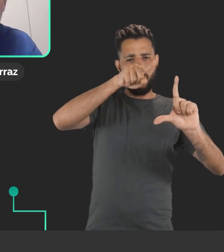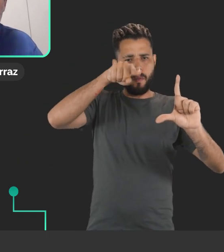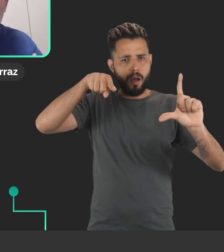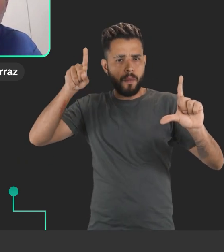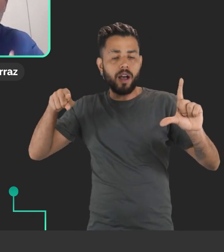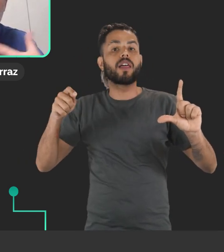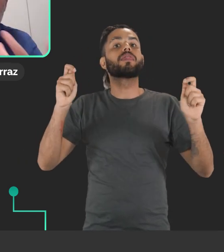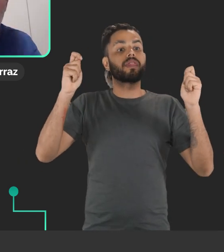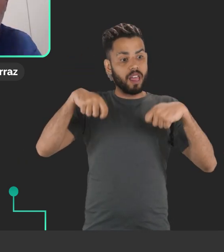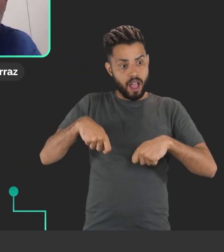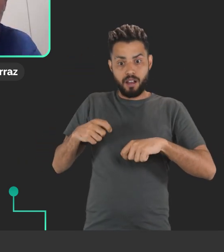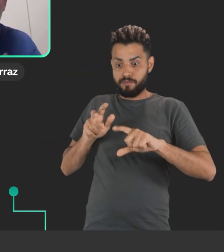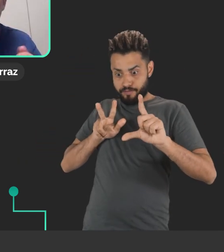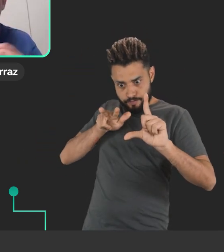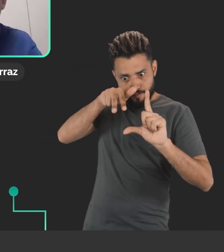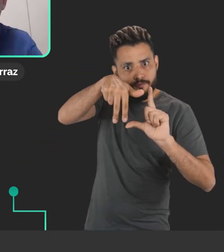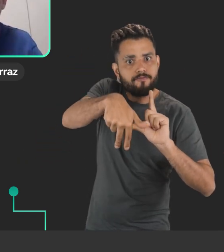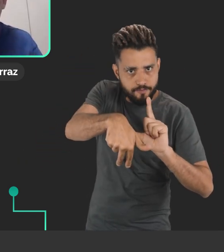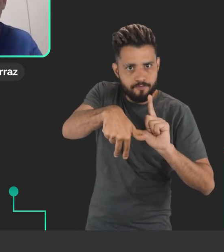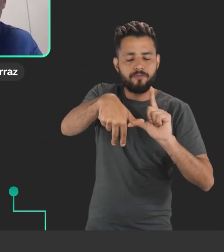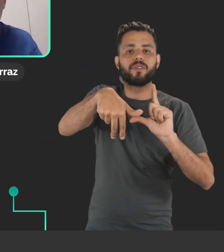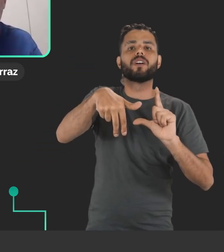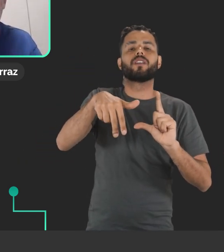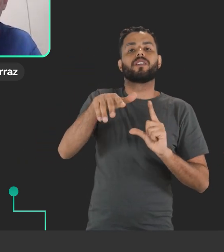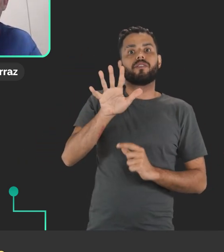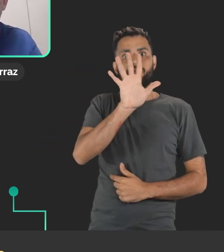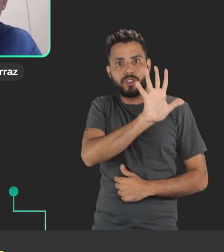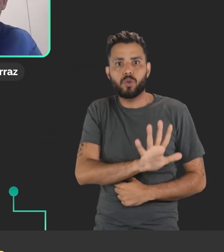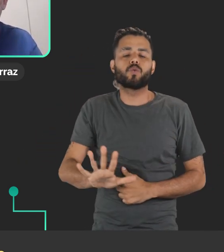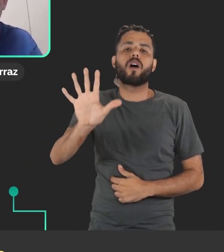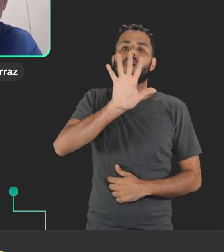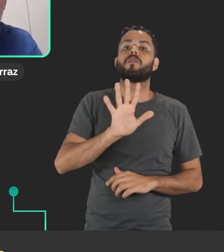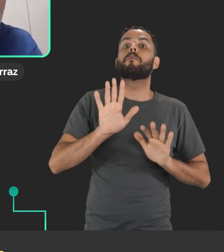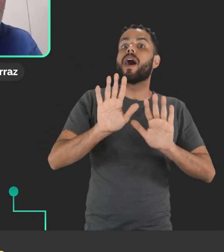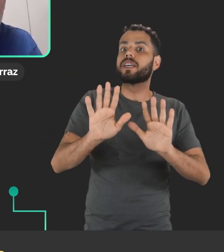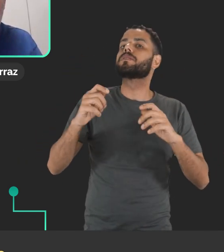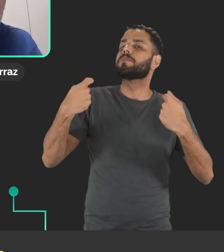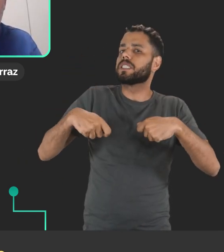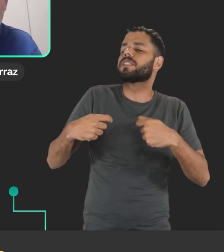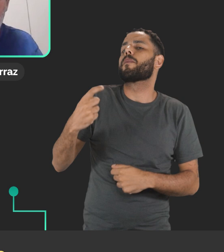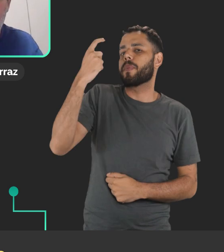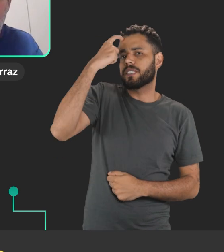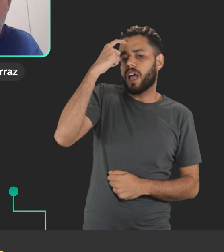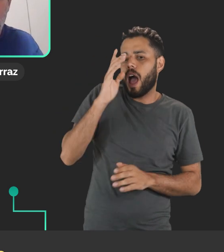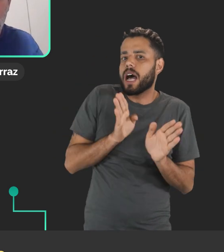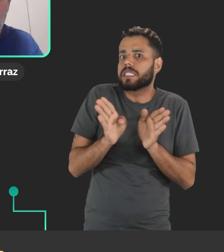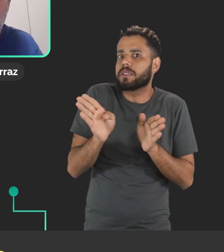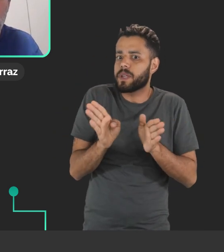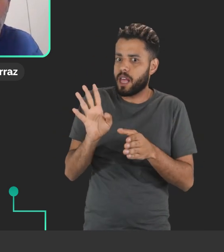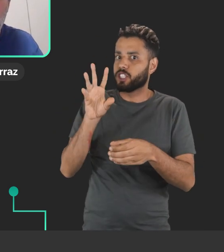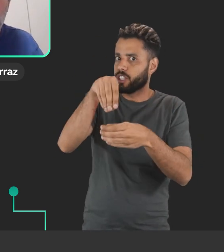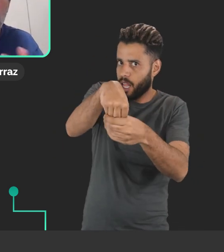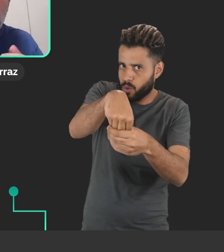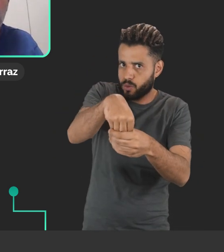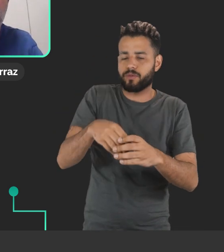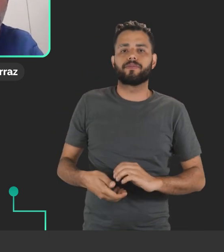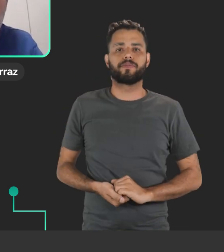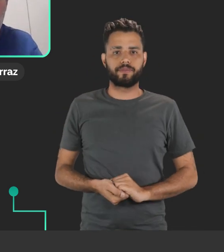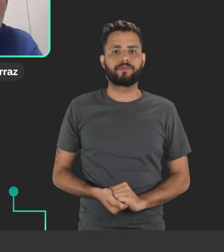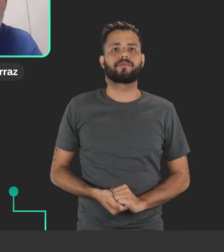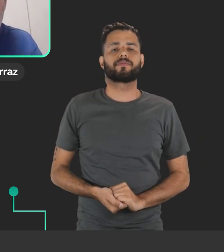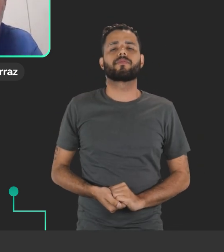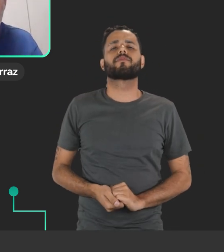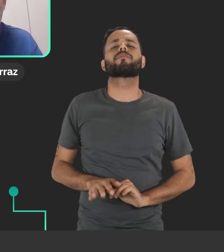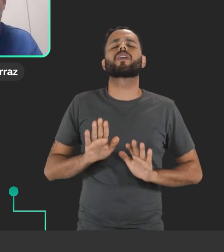possibilitam a gente entrar num ambiente virtual e a gente também precisa considerar alguns aspectos de acessibilidade nesse aspecto. Bom, antes de começar,